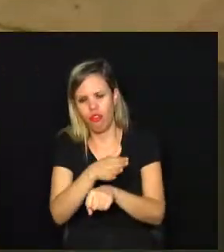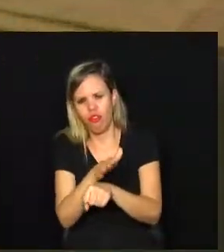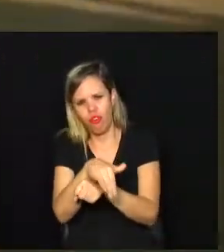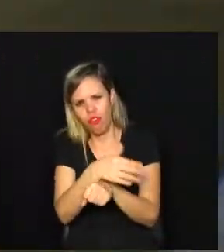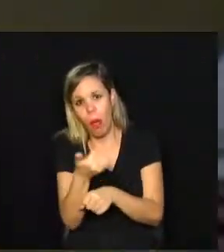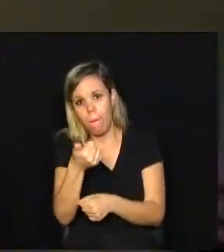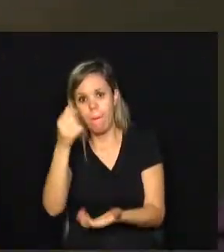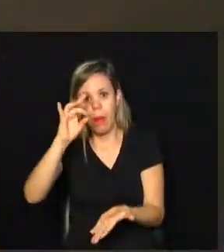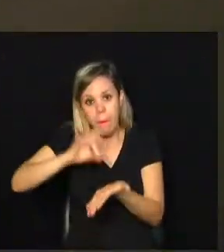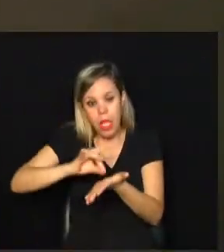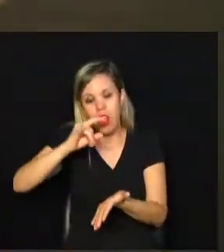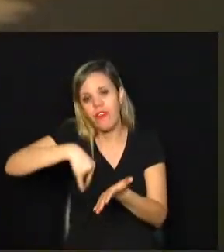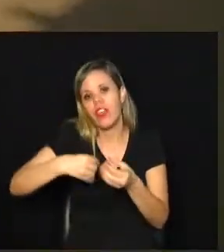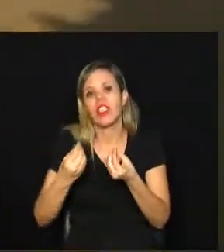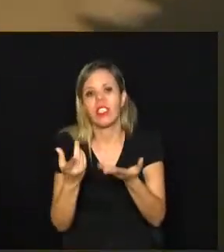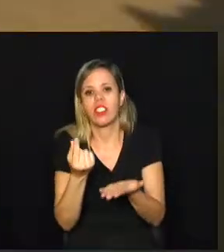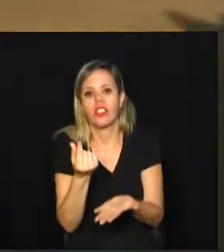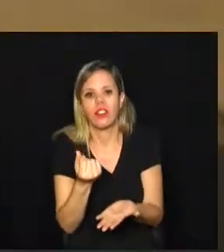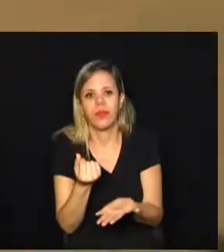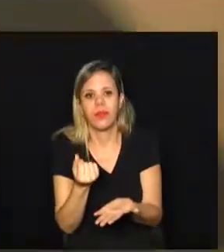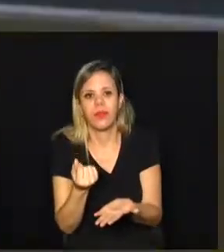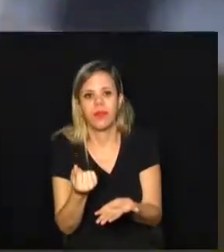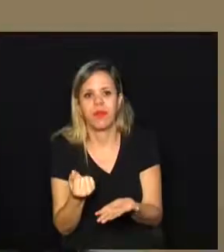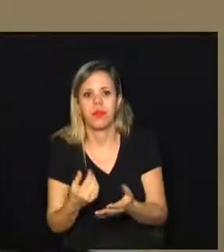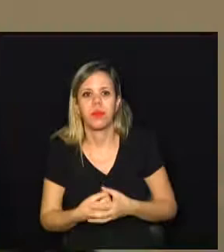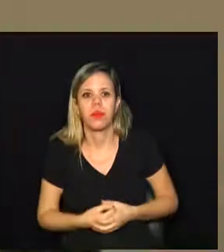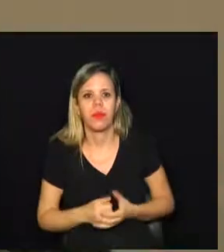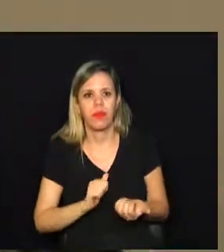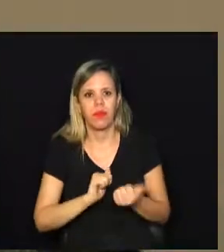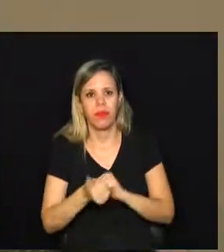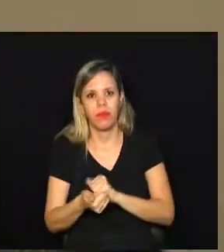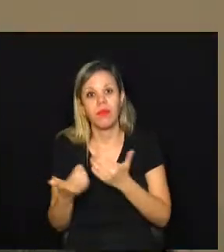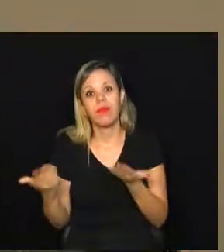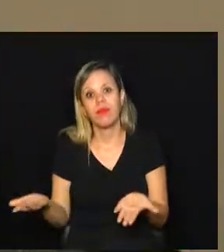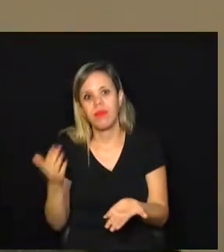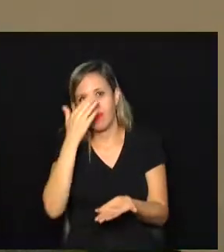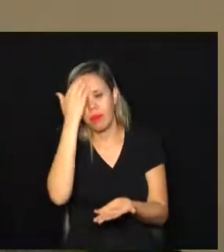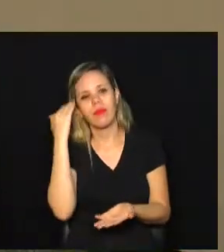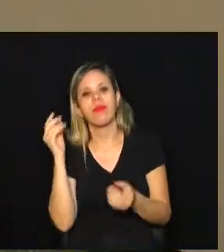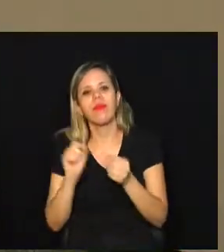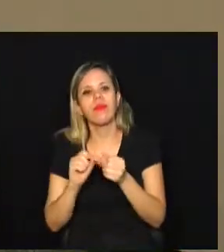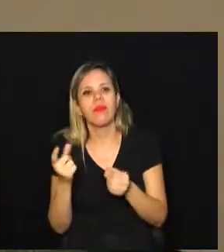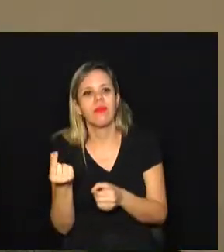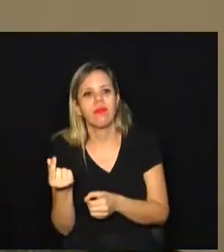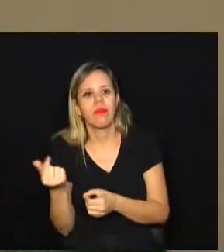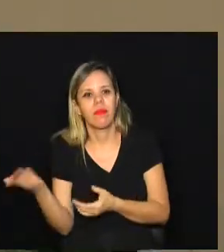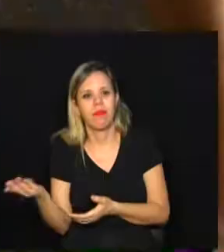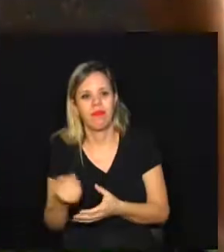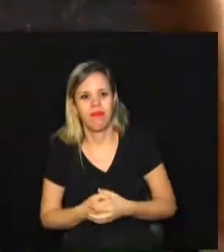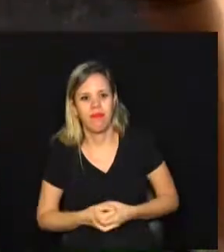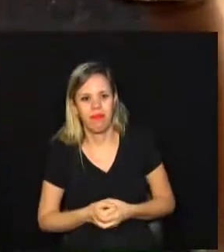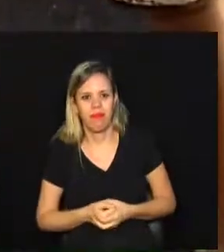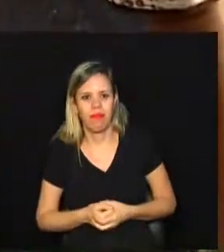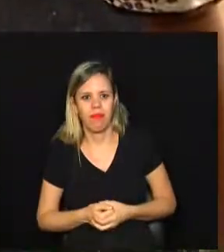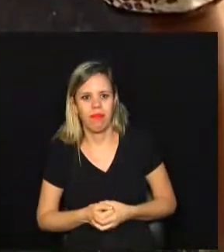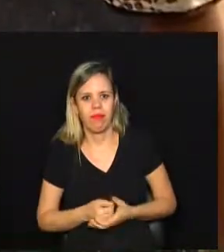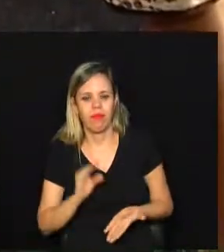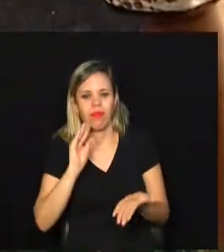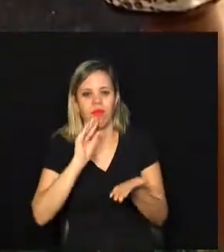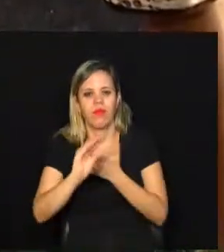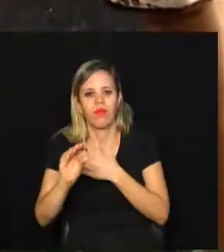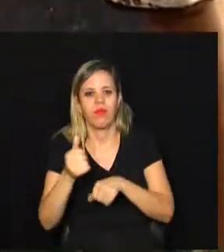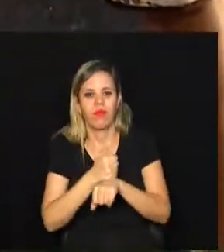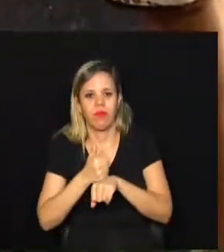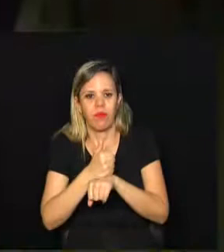a distribuir prêmios em dinheiro na modalidade. E aí, Cauã, já sabe o que fazer com tanta grana? Vai investir na